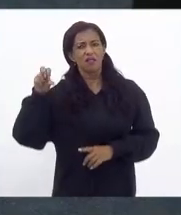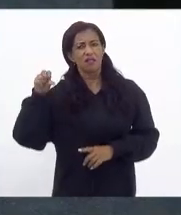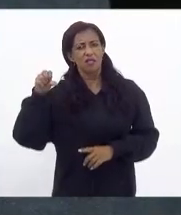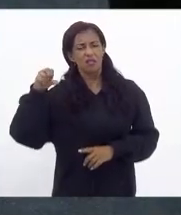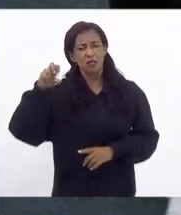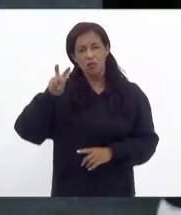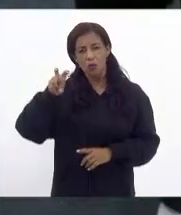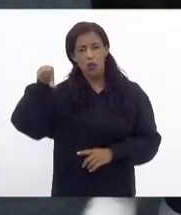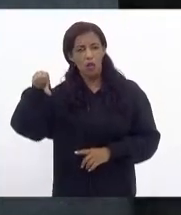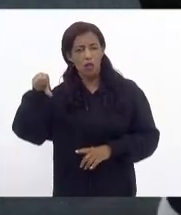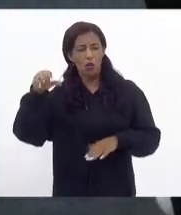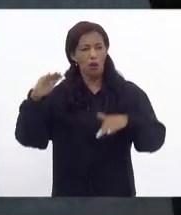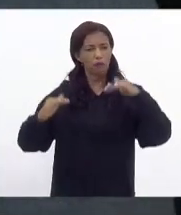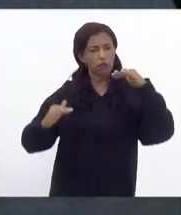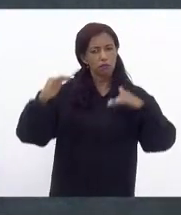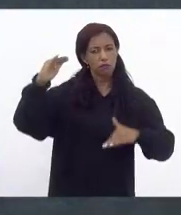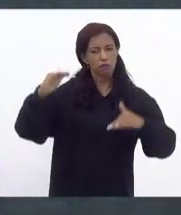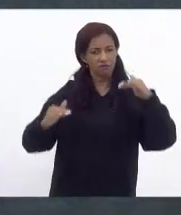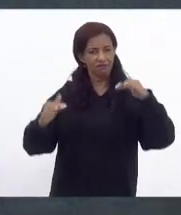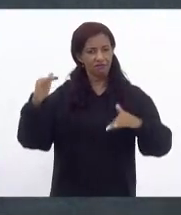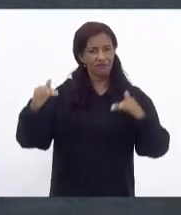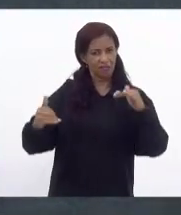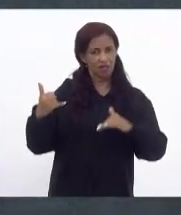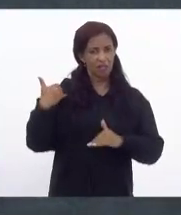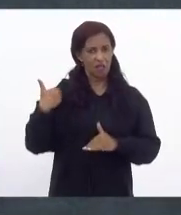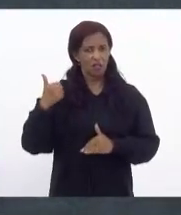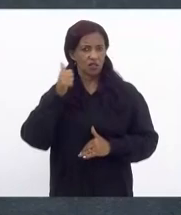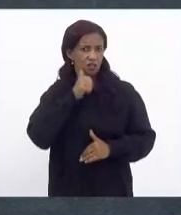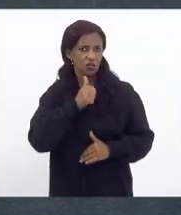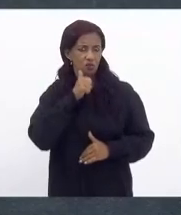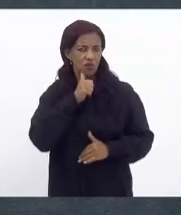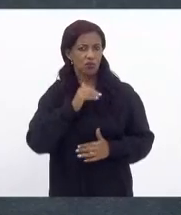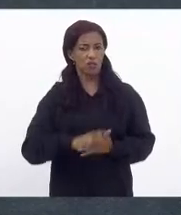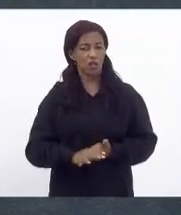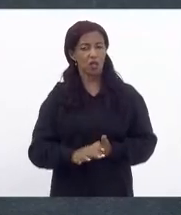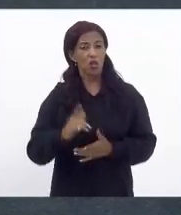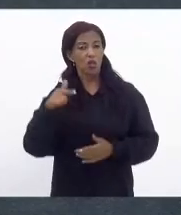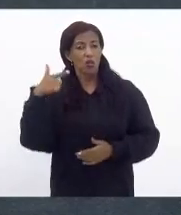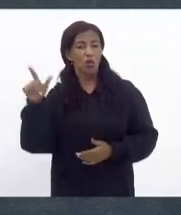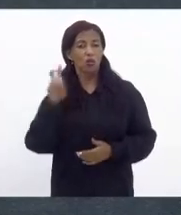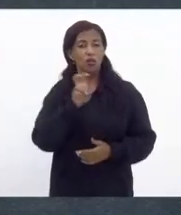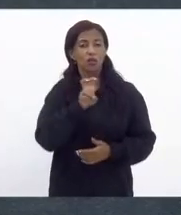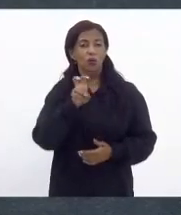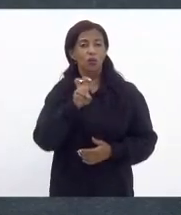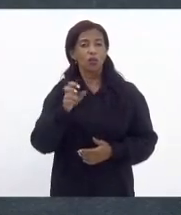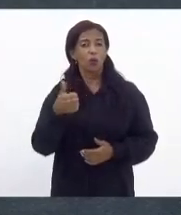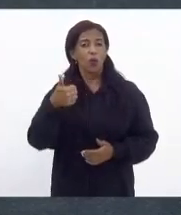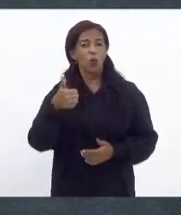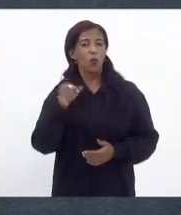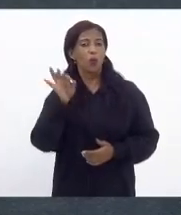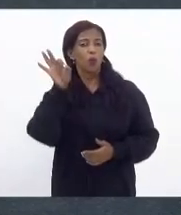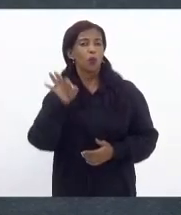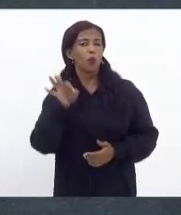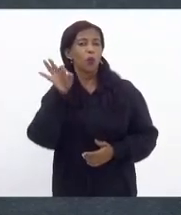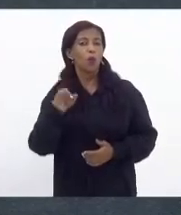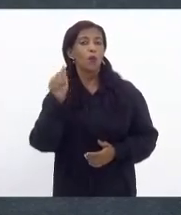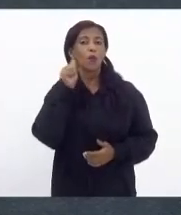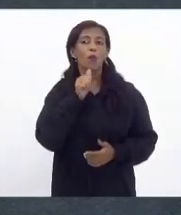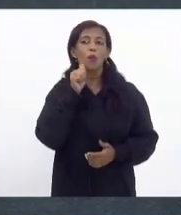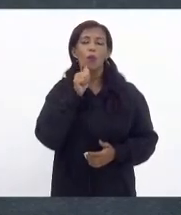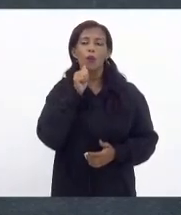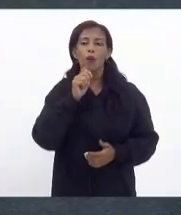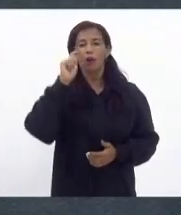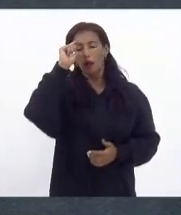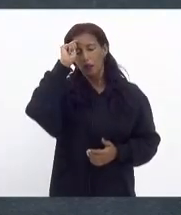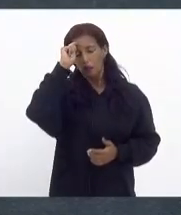57,7% dessas mulheres e outras 55,1% eram mulheres